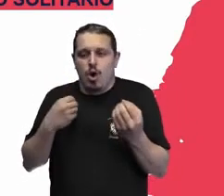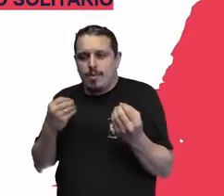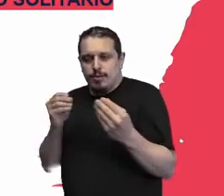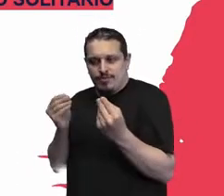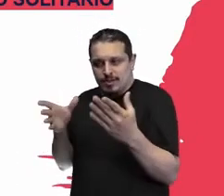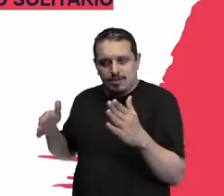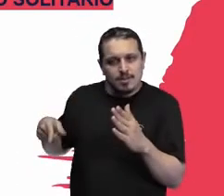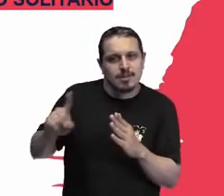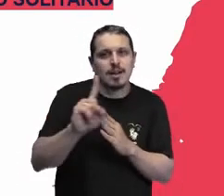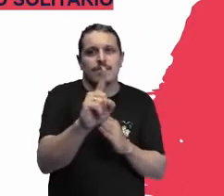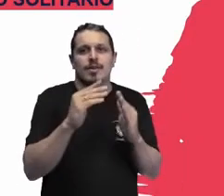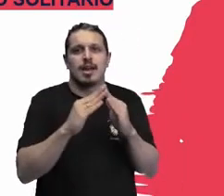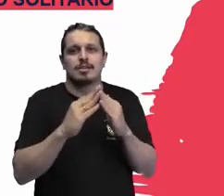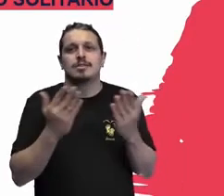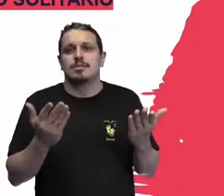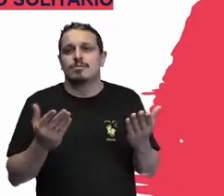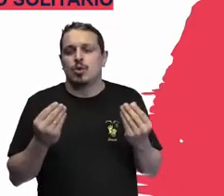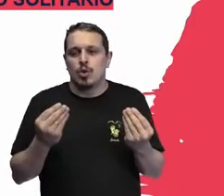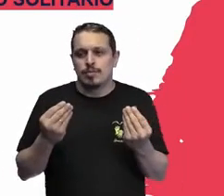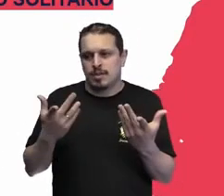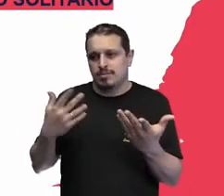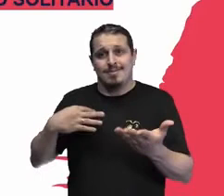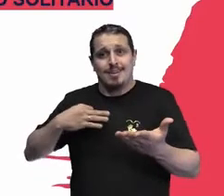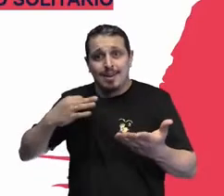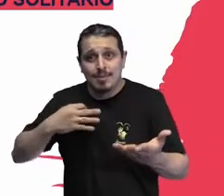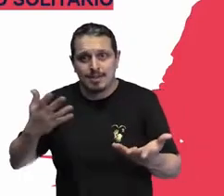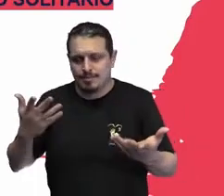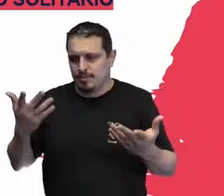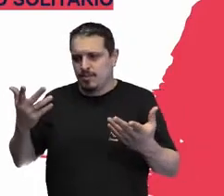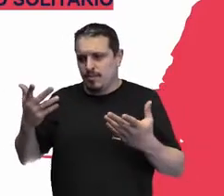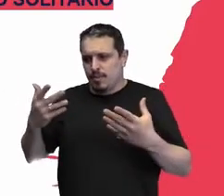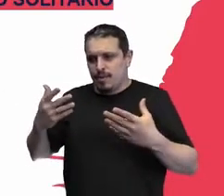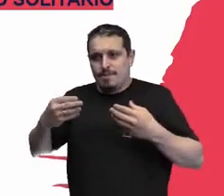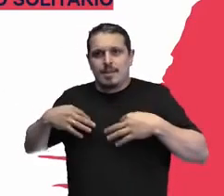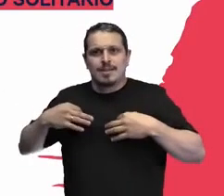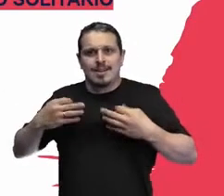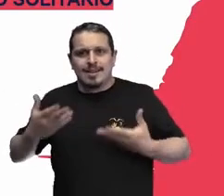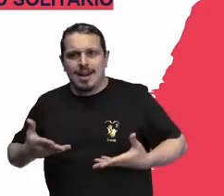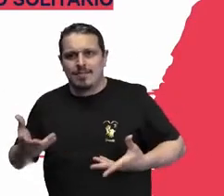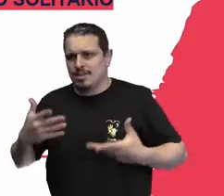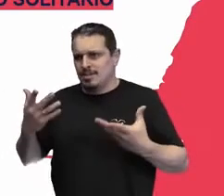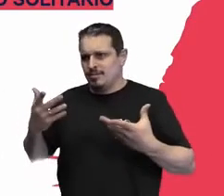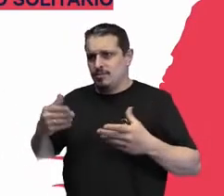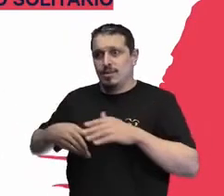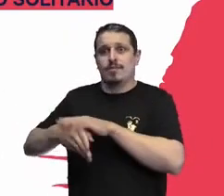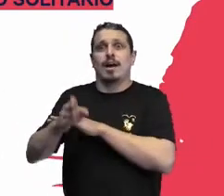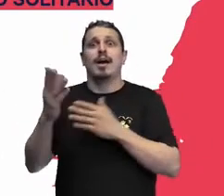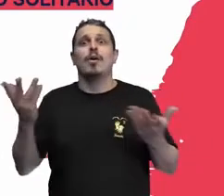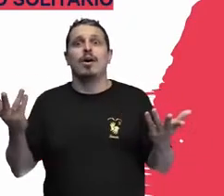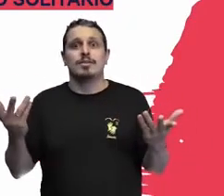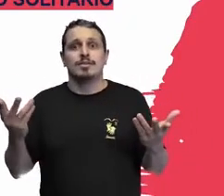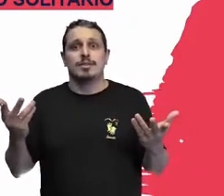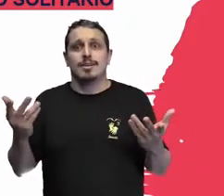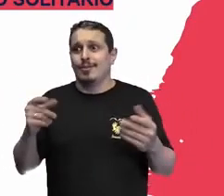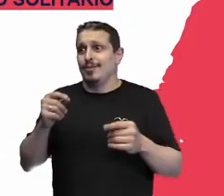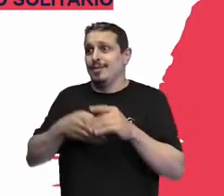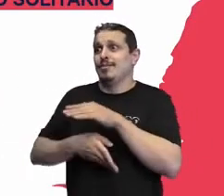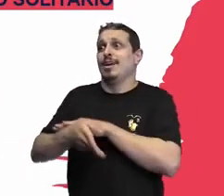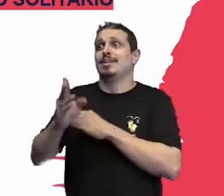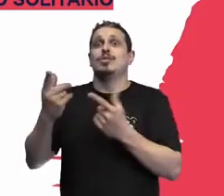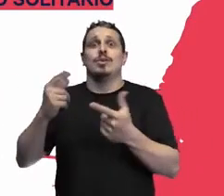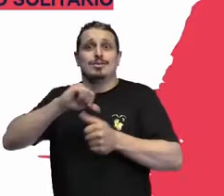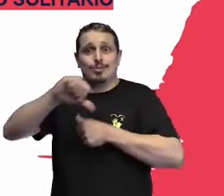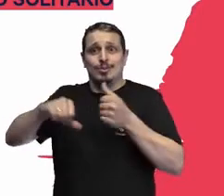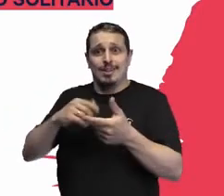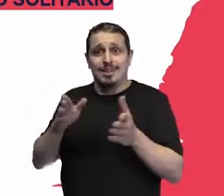sabe qual é a roupa, qual é o peso que você tem que ter. Não tem isso. Você vai. Você sai do casulo. E